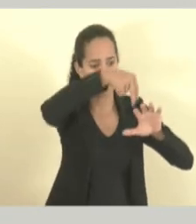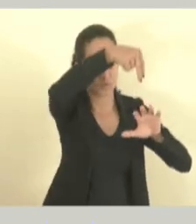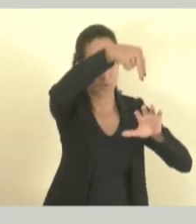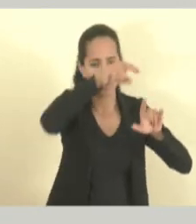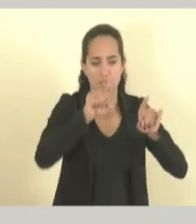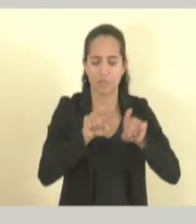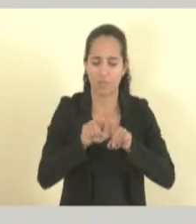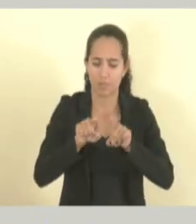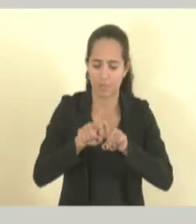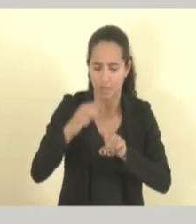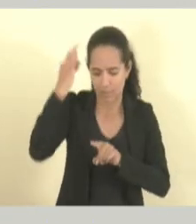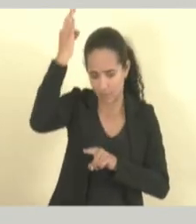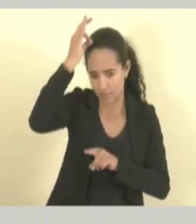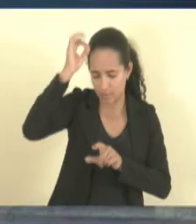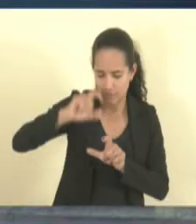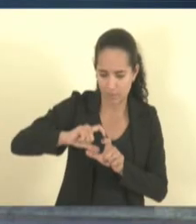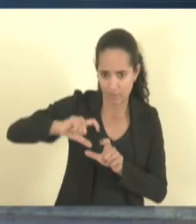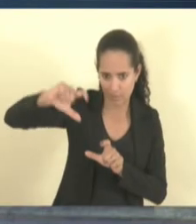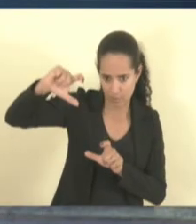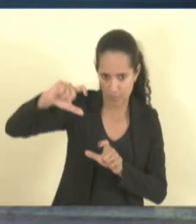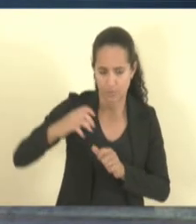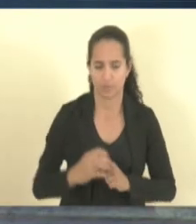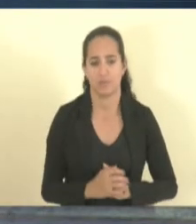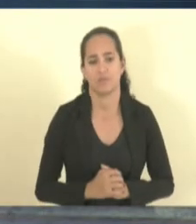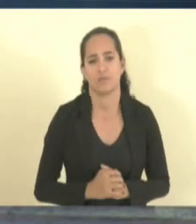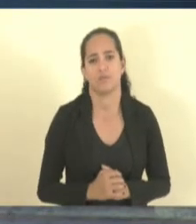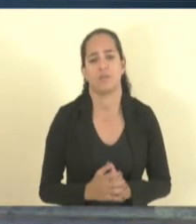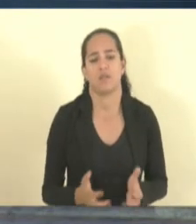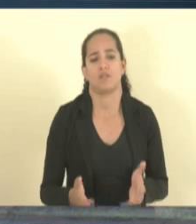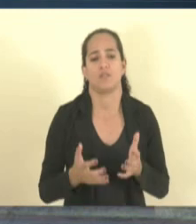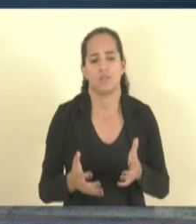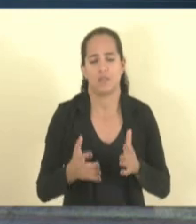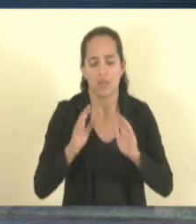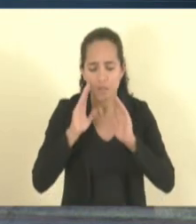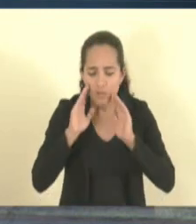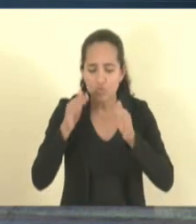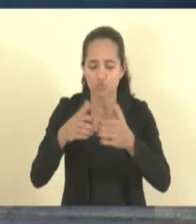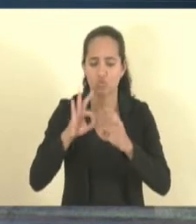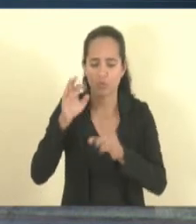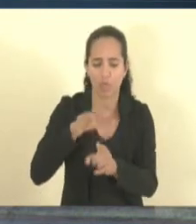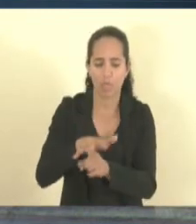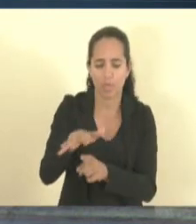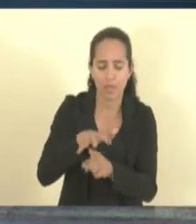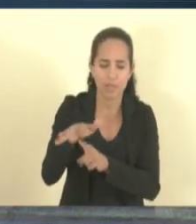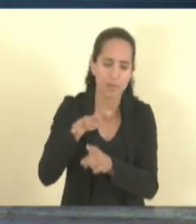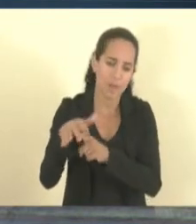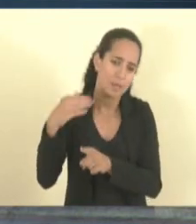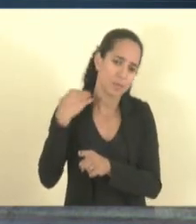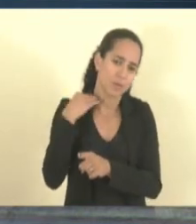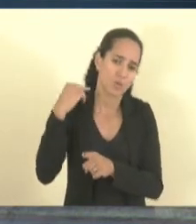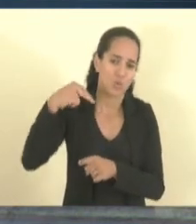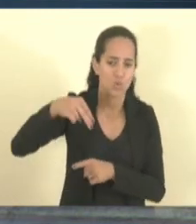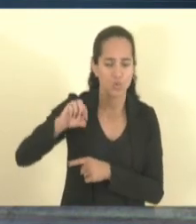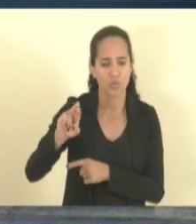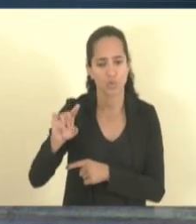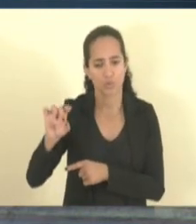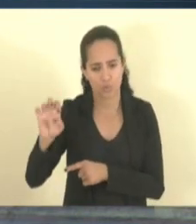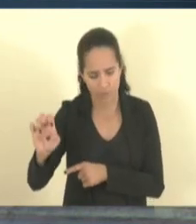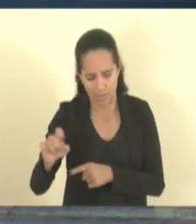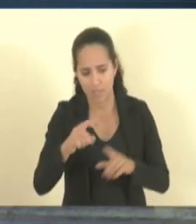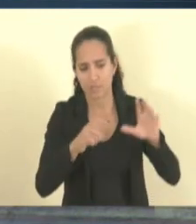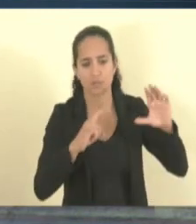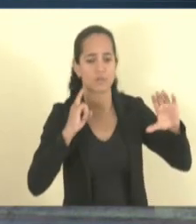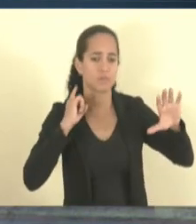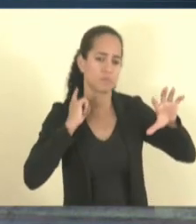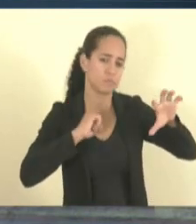Nossa visão é ser o banco preferido da região Nordeste, Norte de Minas e Espírito Santo, reconhecido